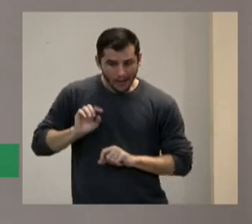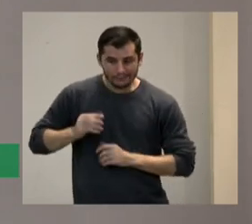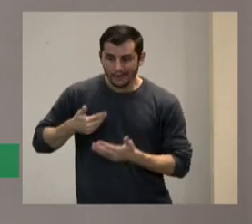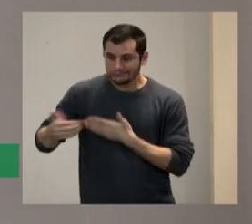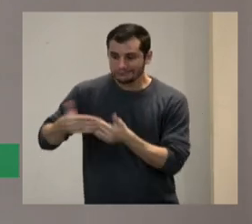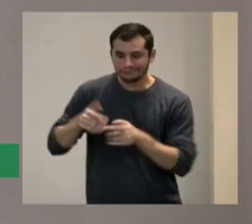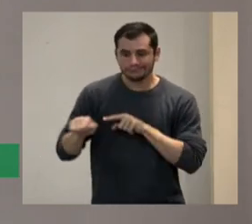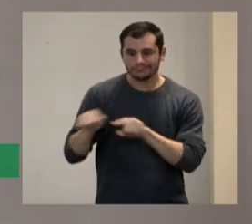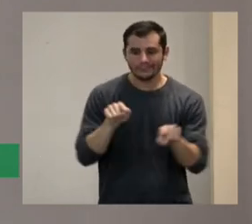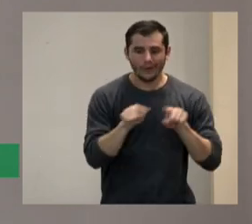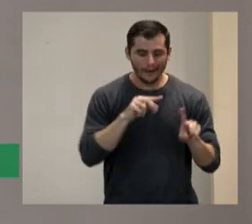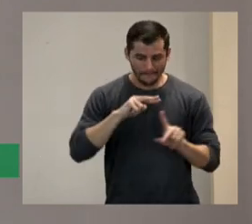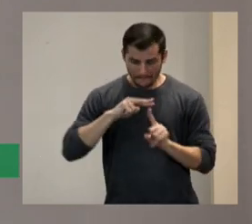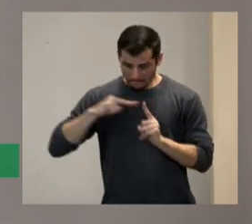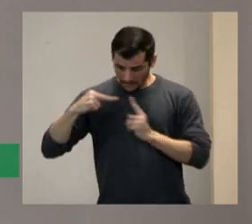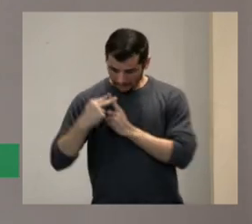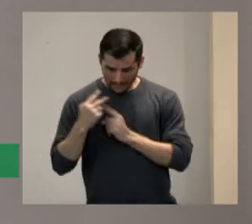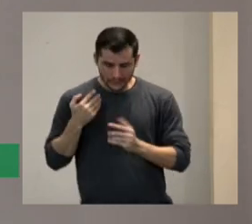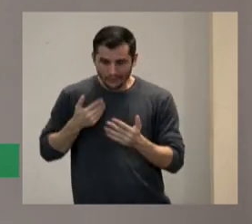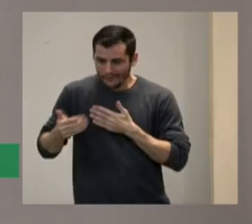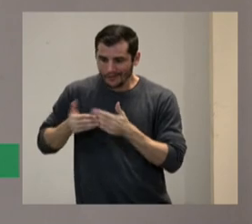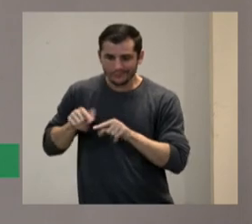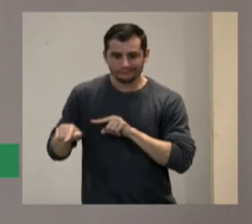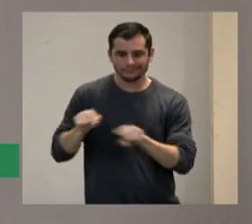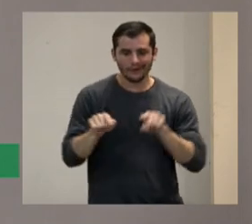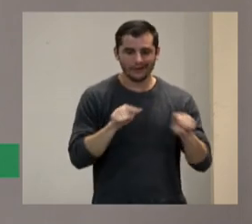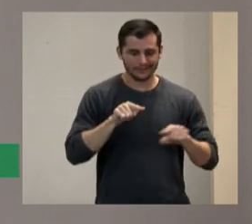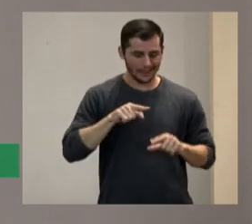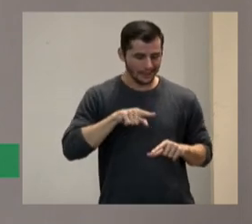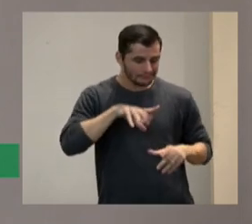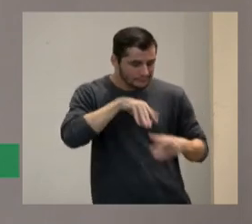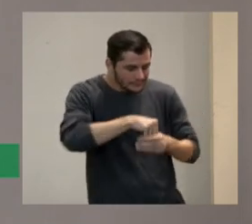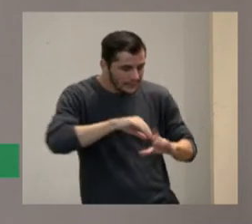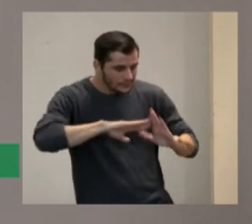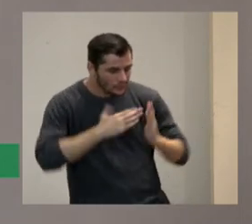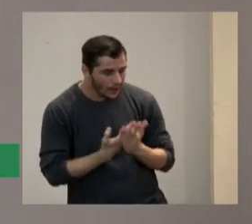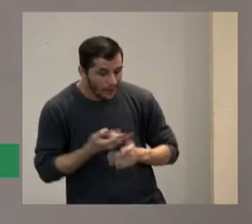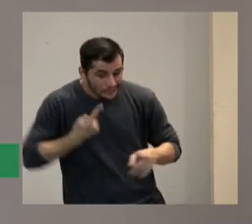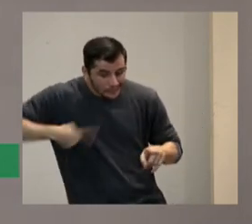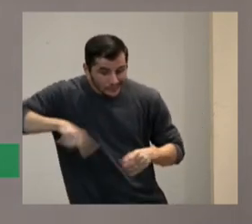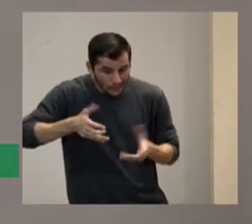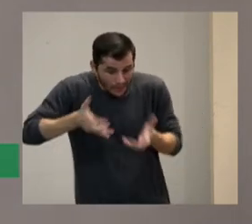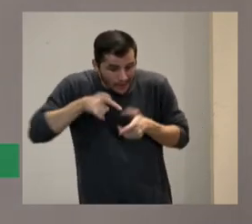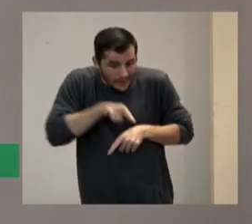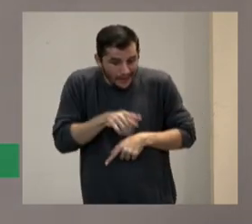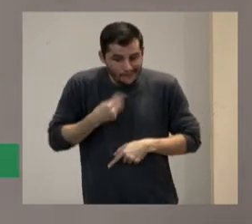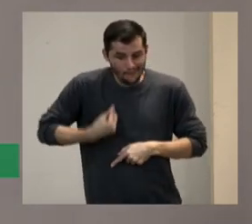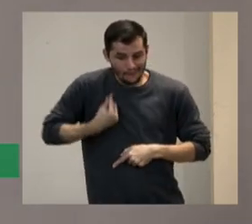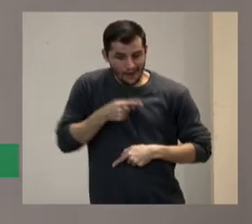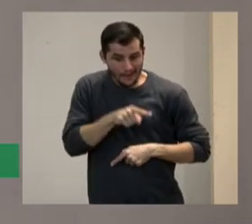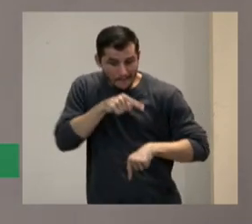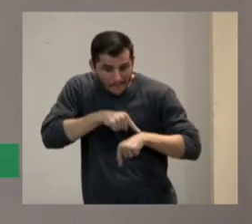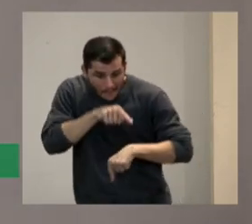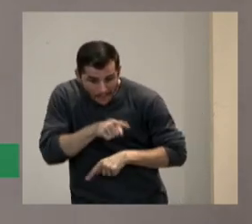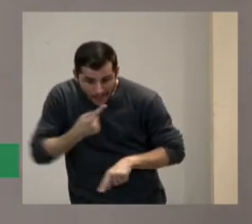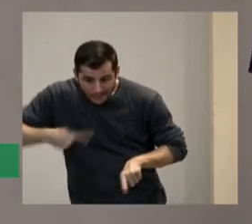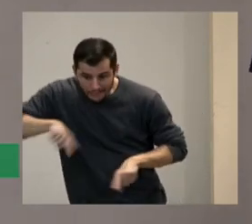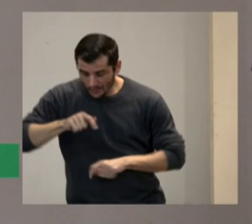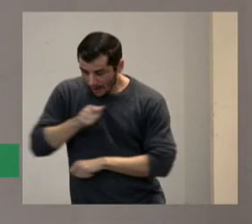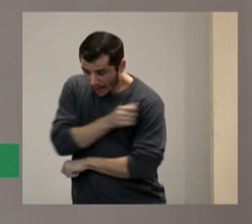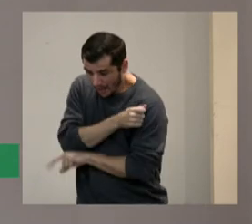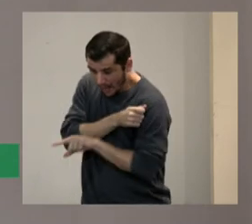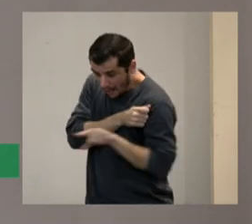perspectiva que nós tengamos da educação o que a gente quer desde em qualquer momento é que os nossos alunos